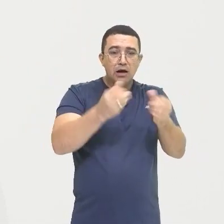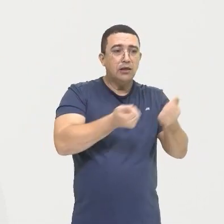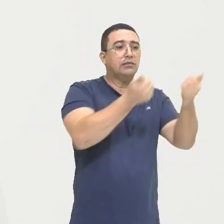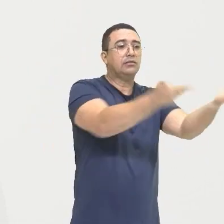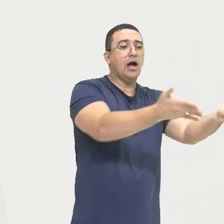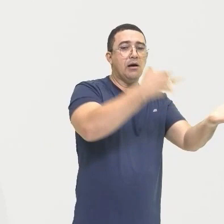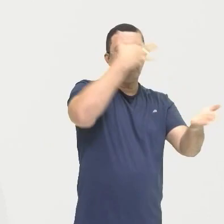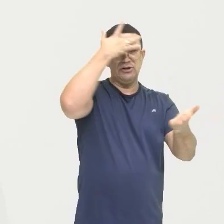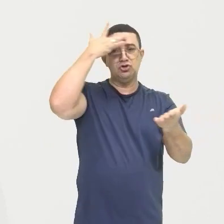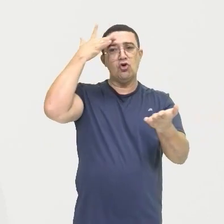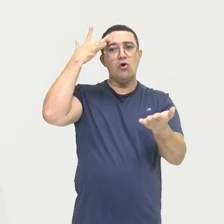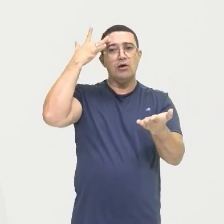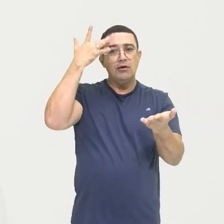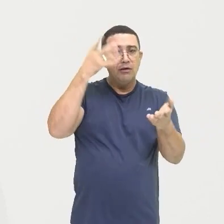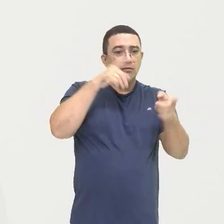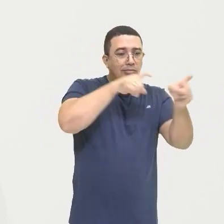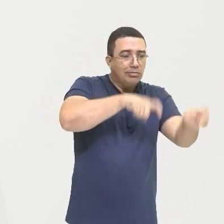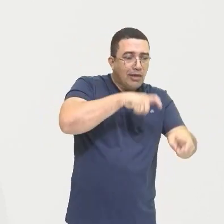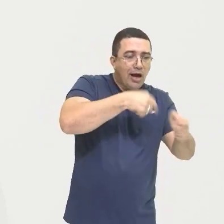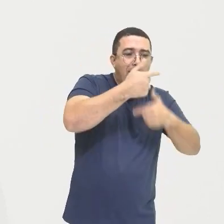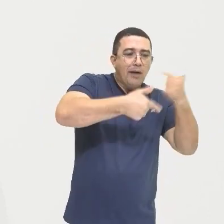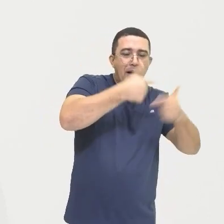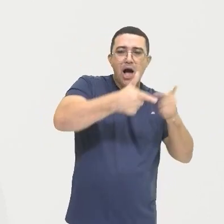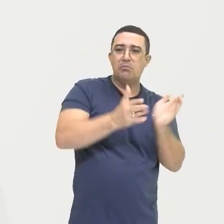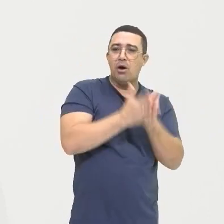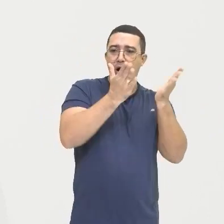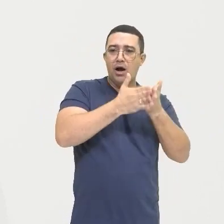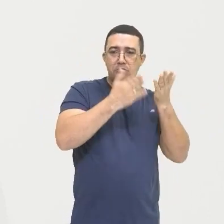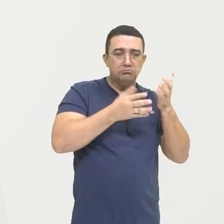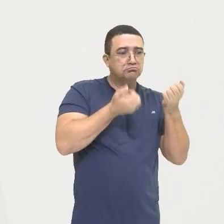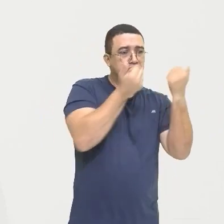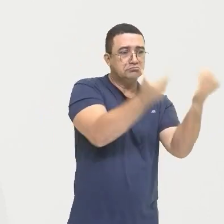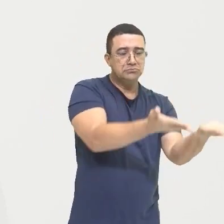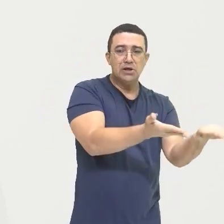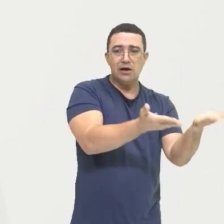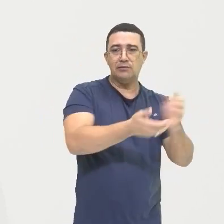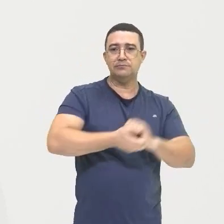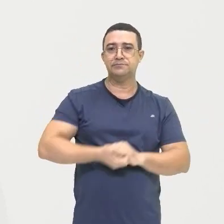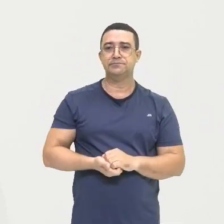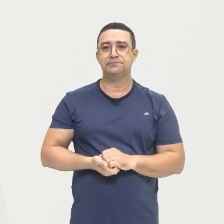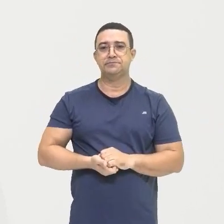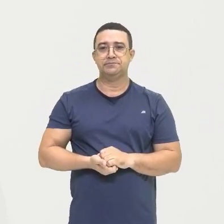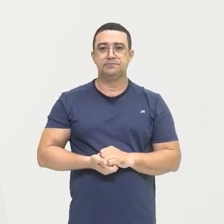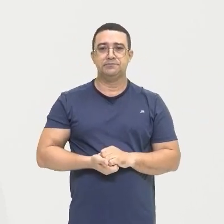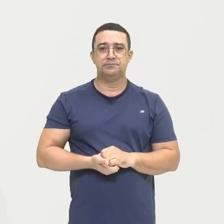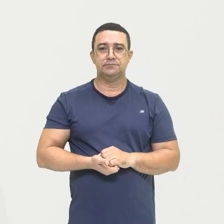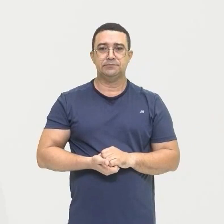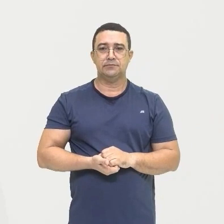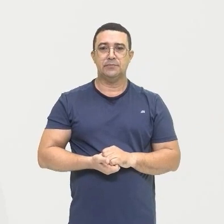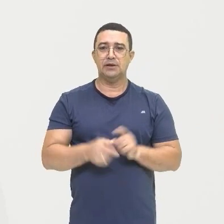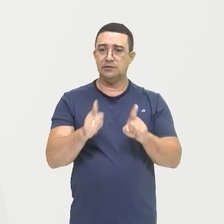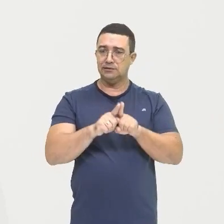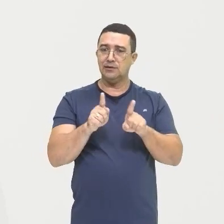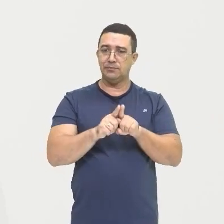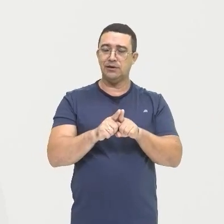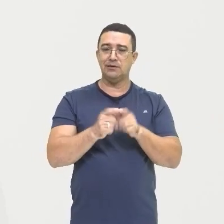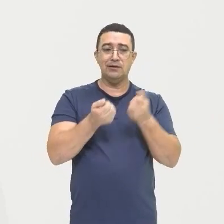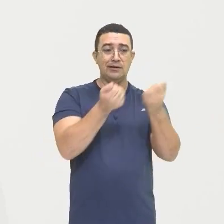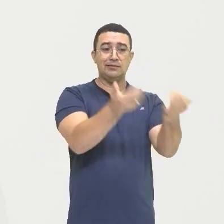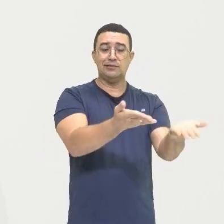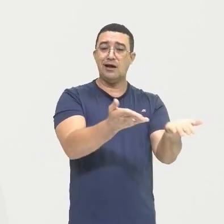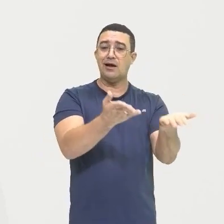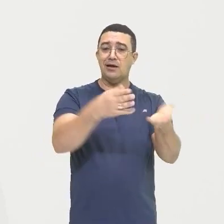Apenas esperando Apenas Uma maior valorização No mercado imobiliário E também distribuir